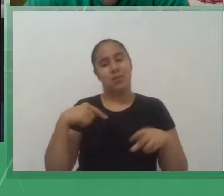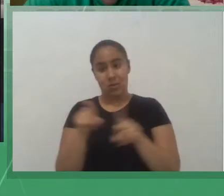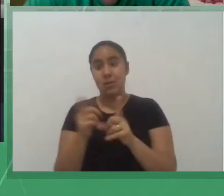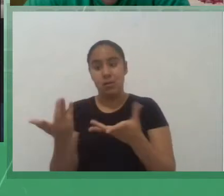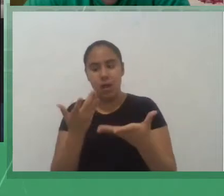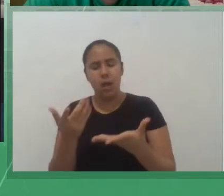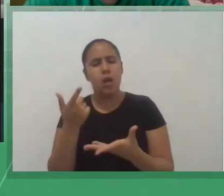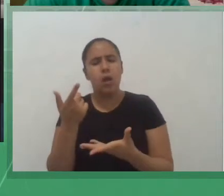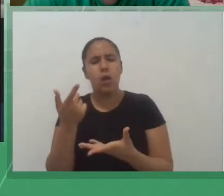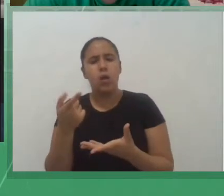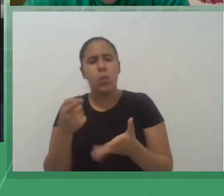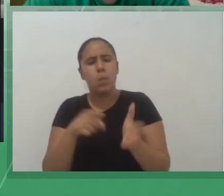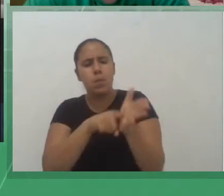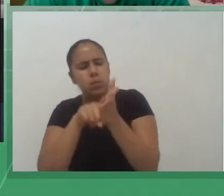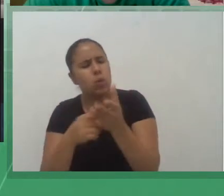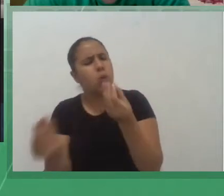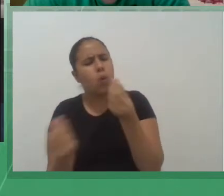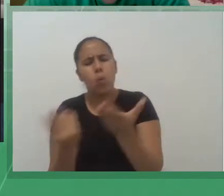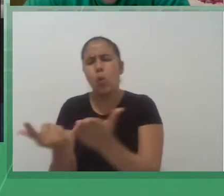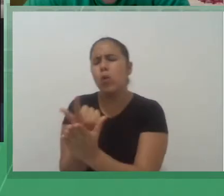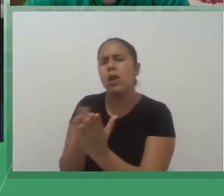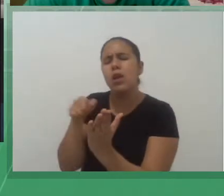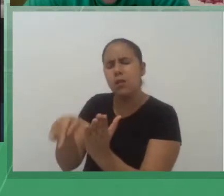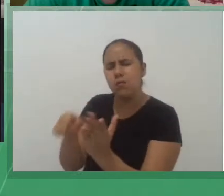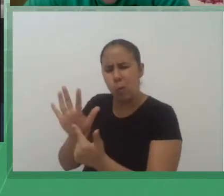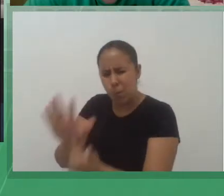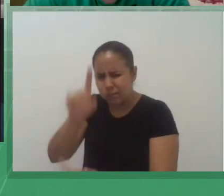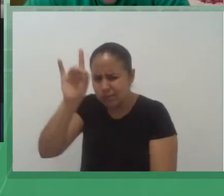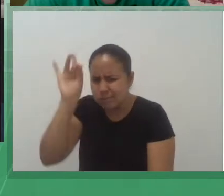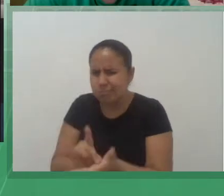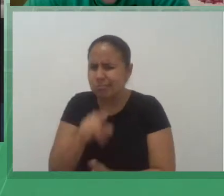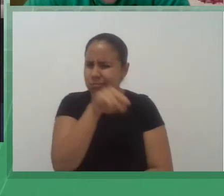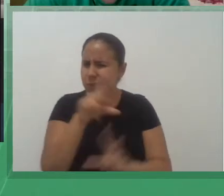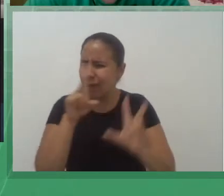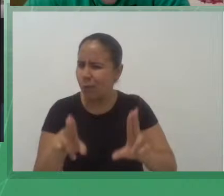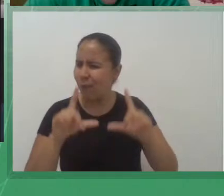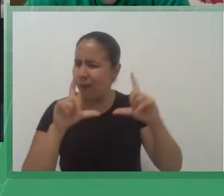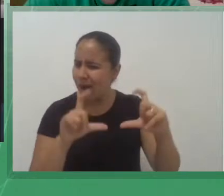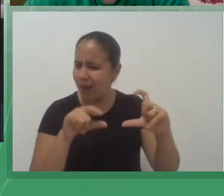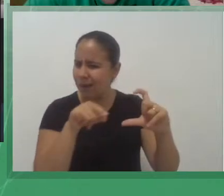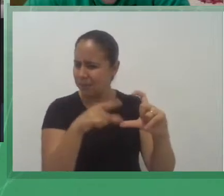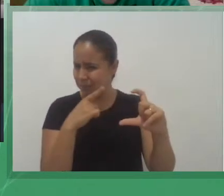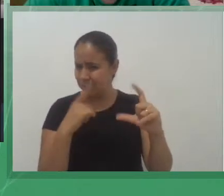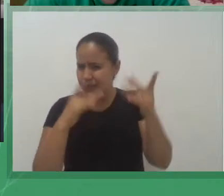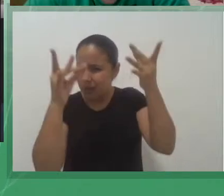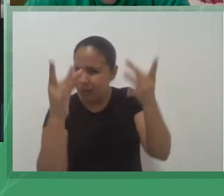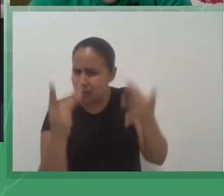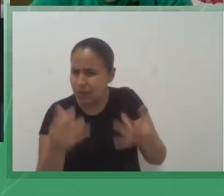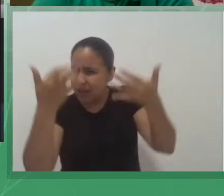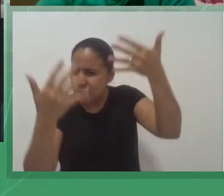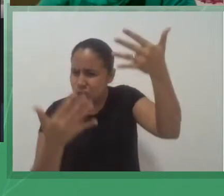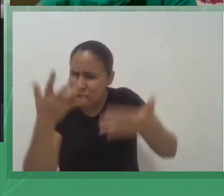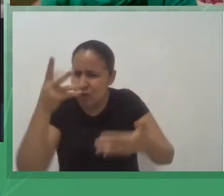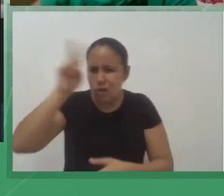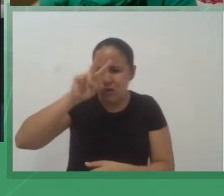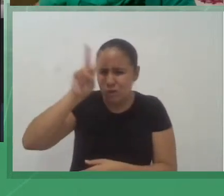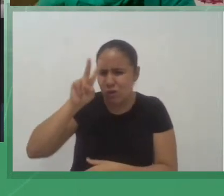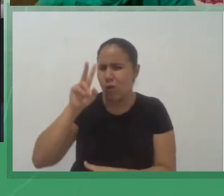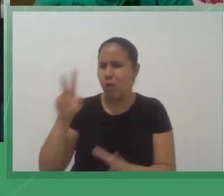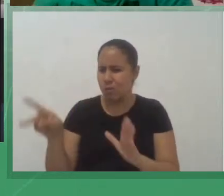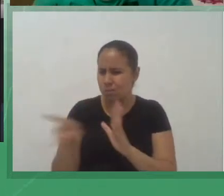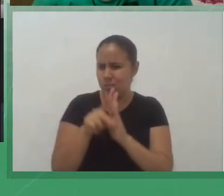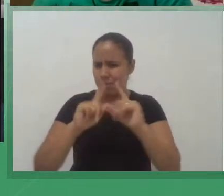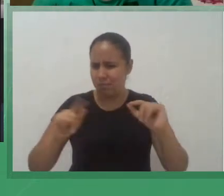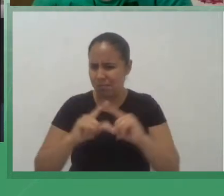livro didático o eles estão mostrando né se eles estão contendo ainda uma história oficial ou se eles já estão